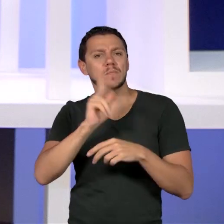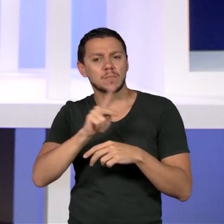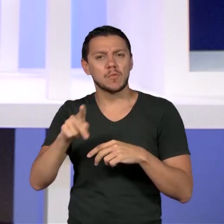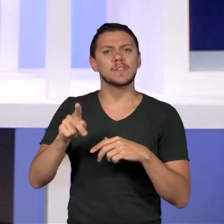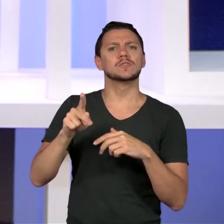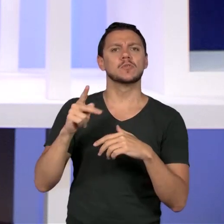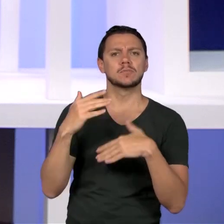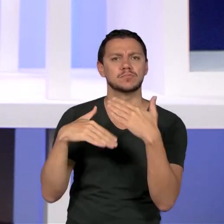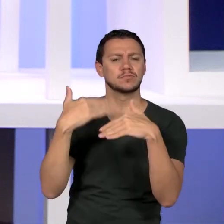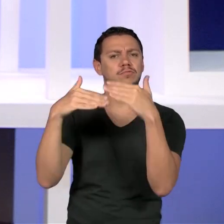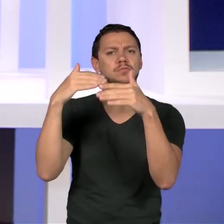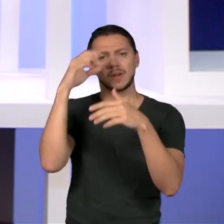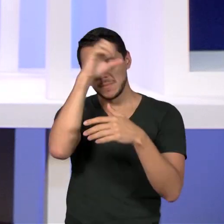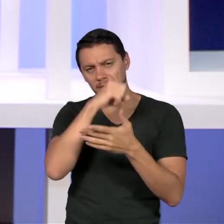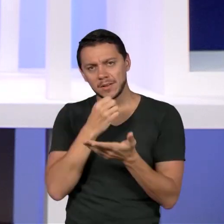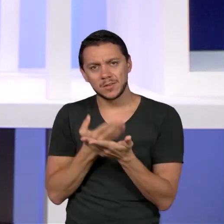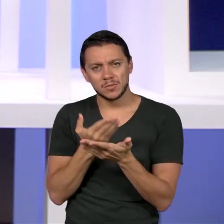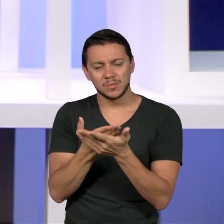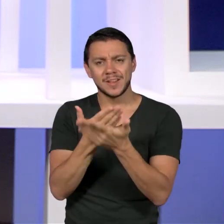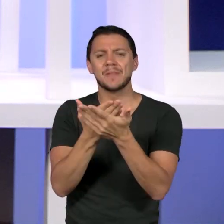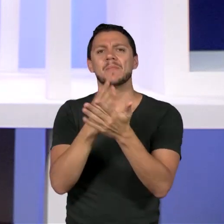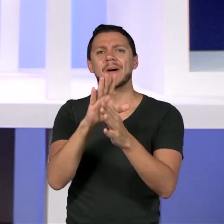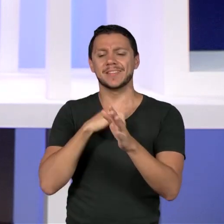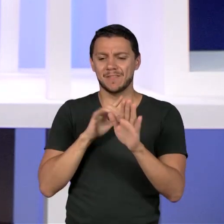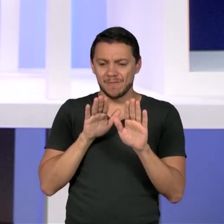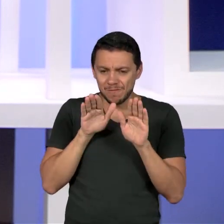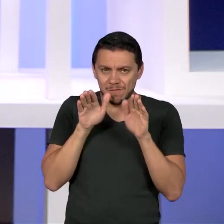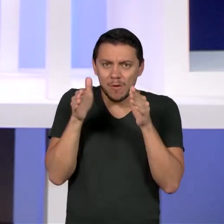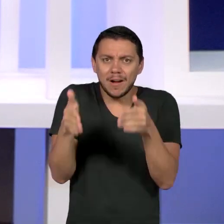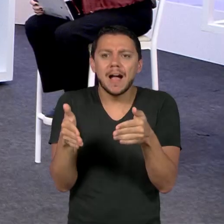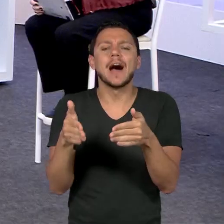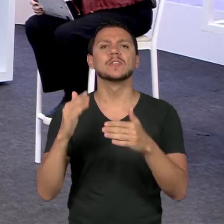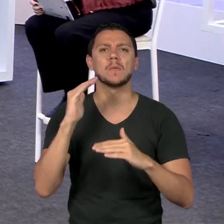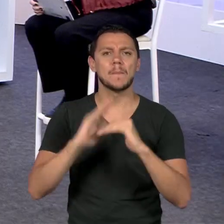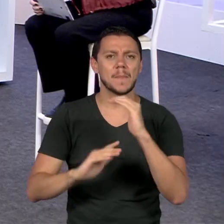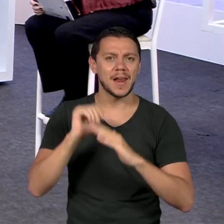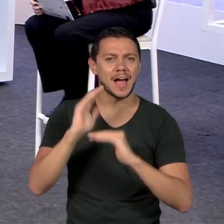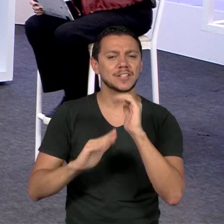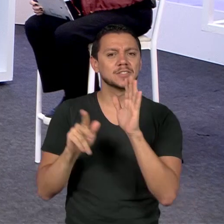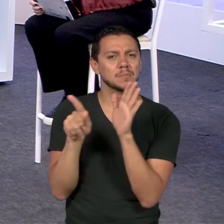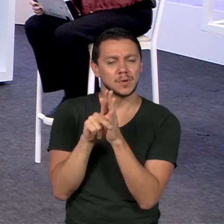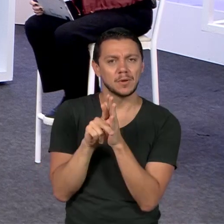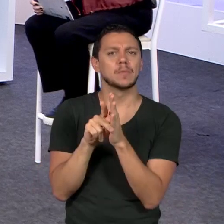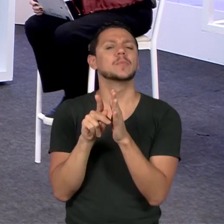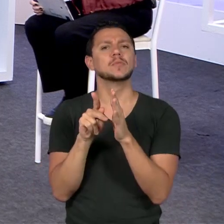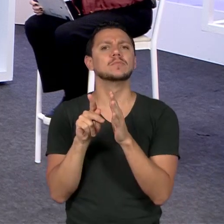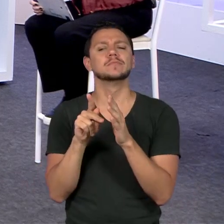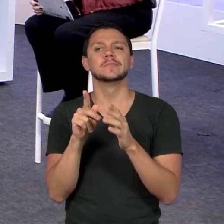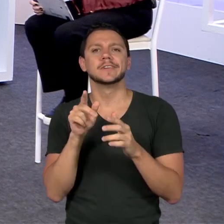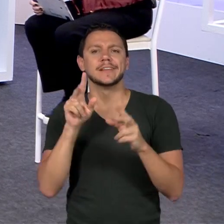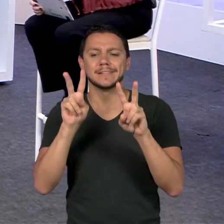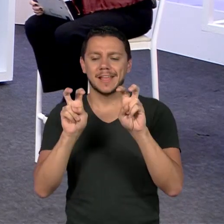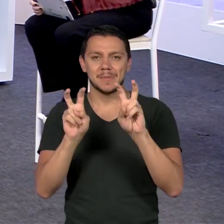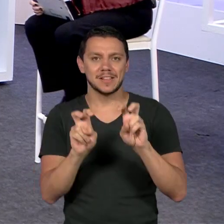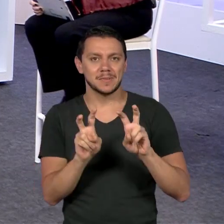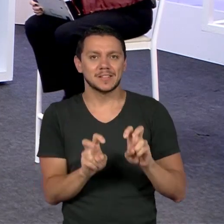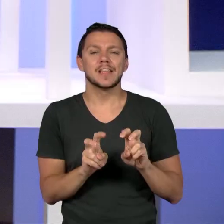no que acontece no exercício da profissão, que coloca questões para a formação